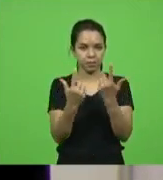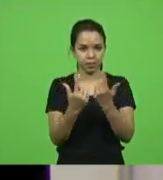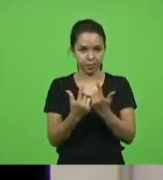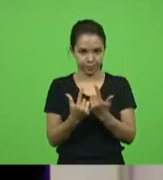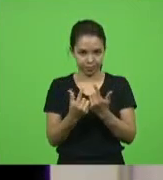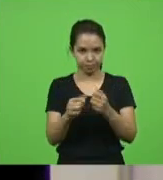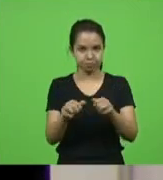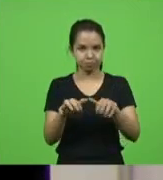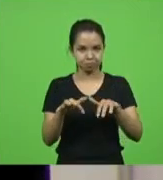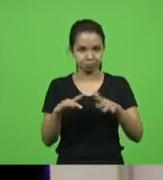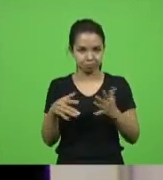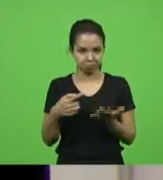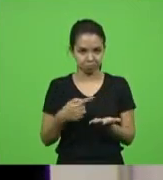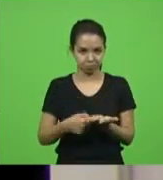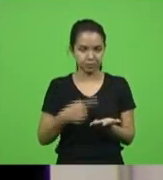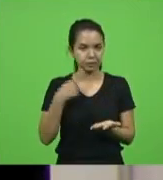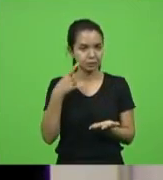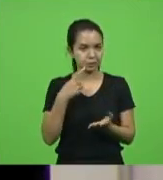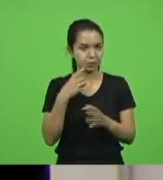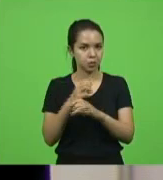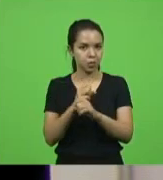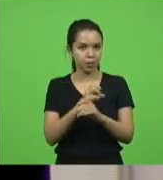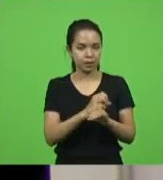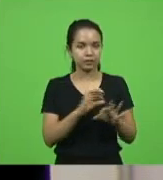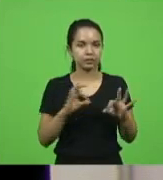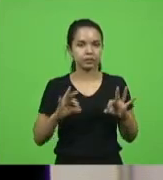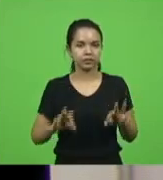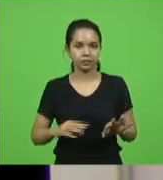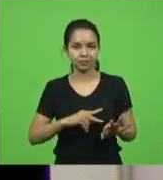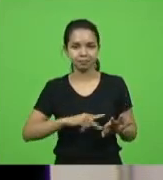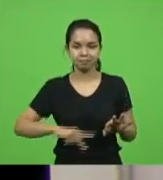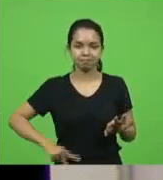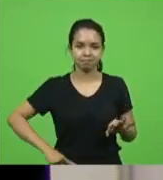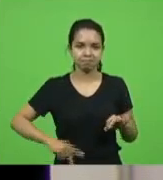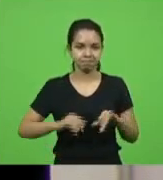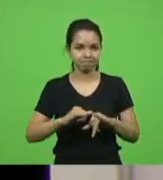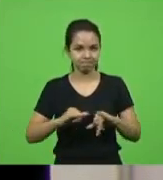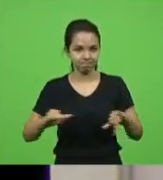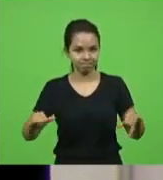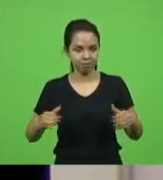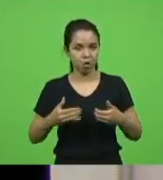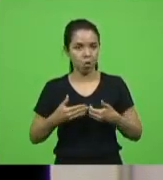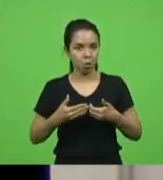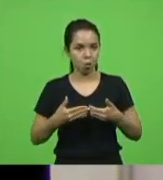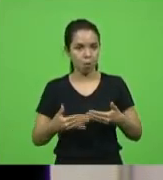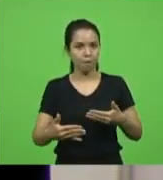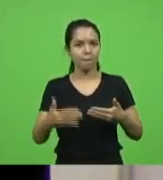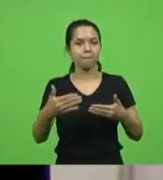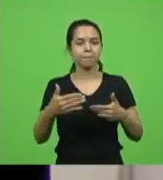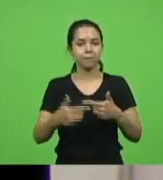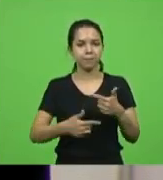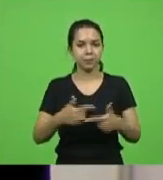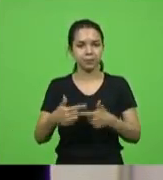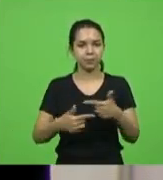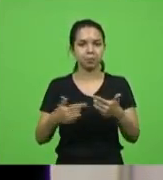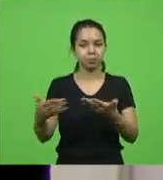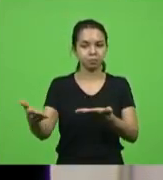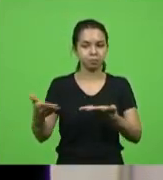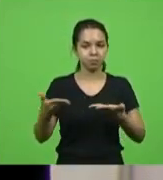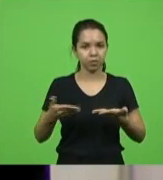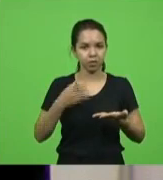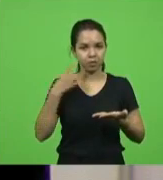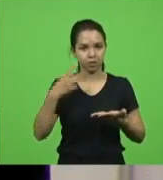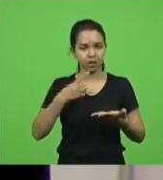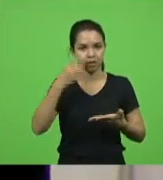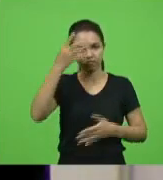sessão ordinária. Havendo o quórum regimental, o senhor presidente declarou abertos os trabalhos e convidou o senhor deputado Ismael dos